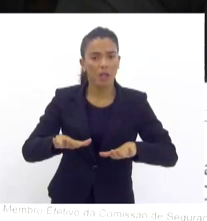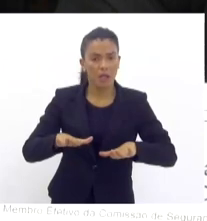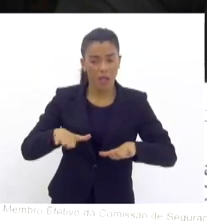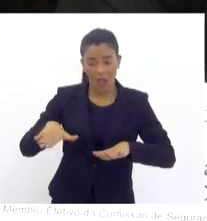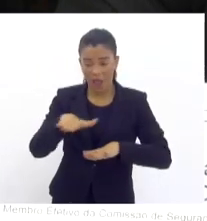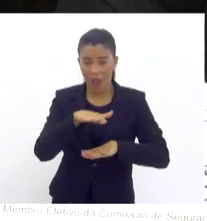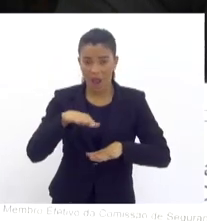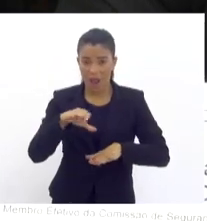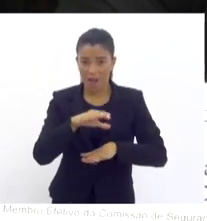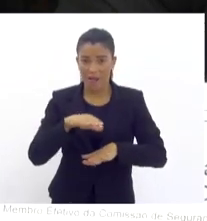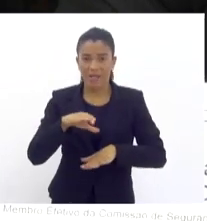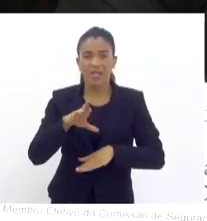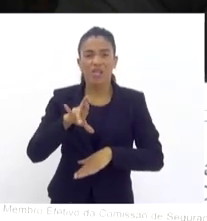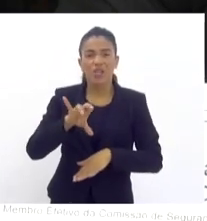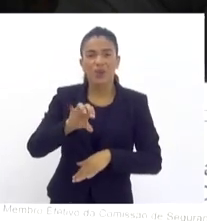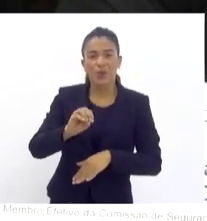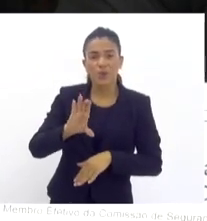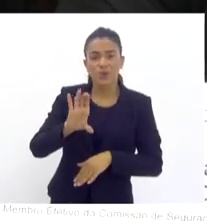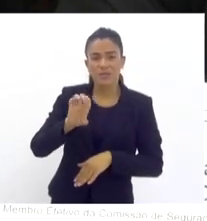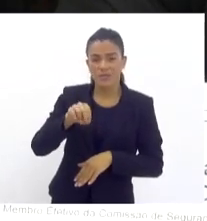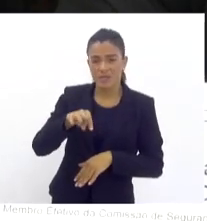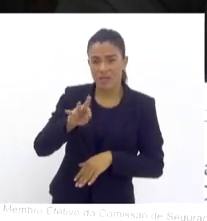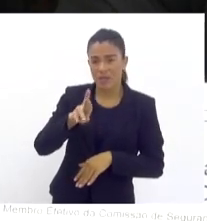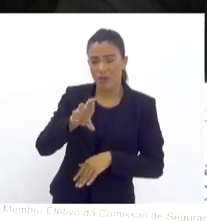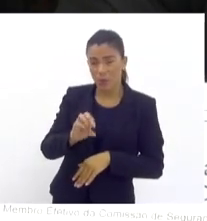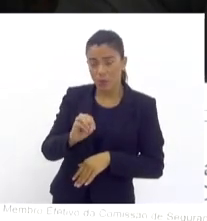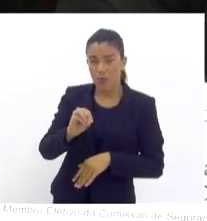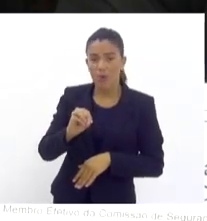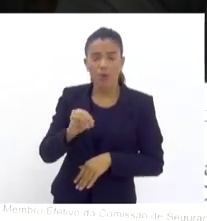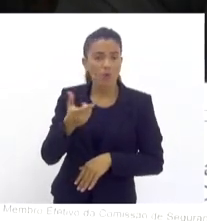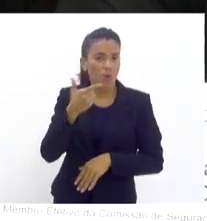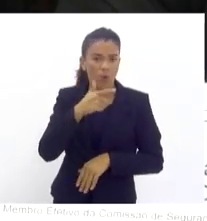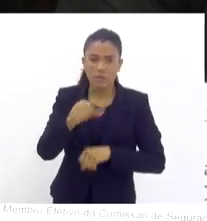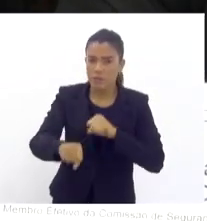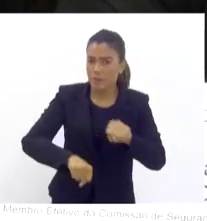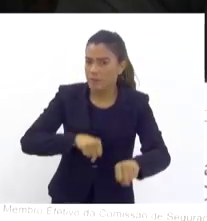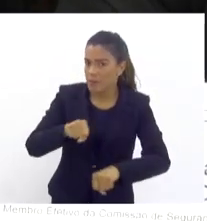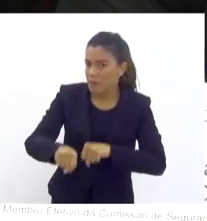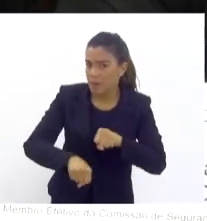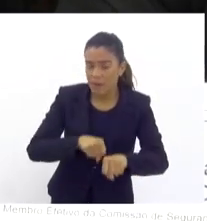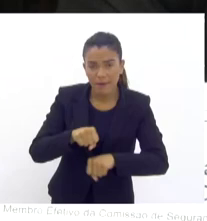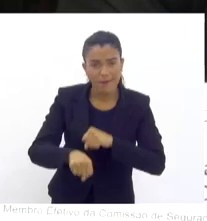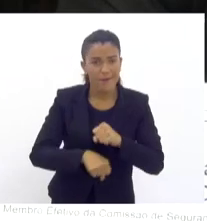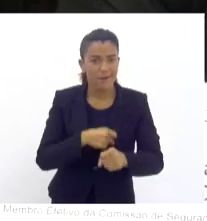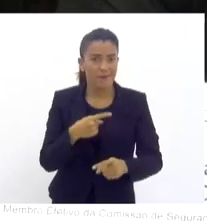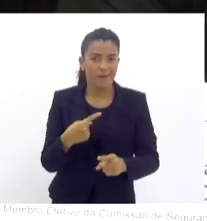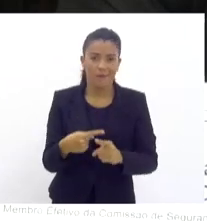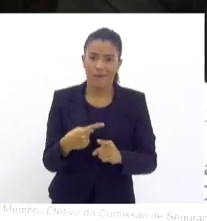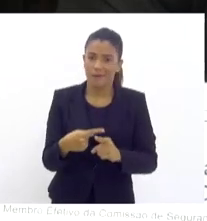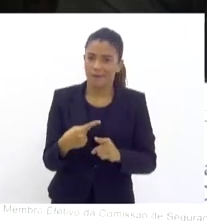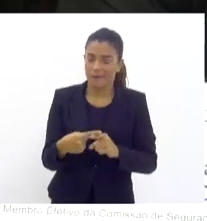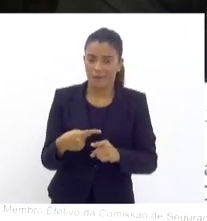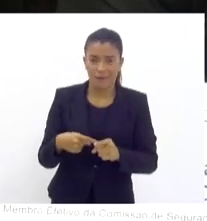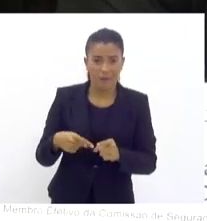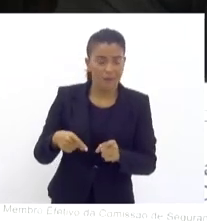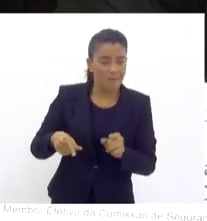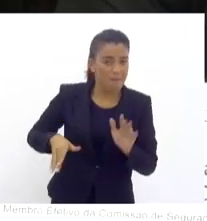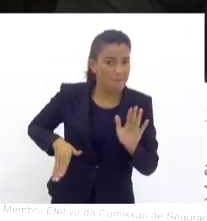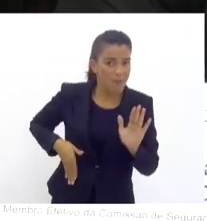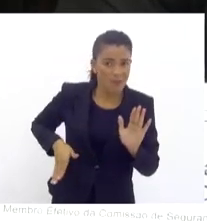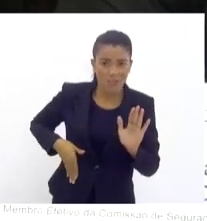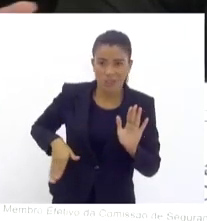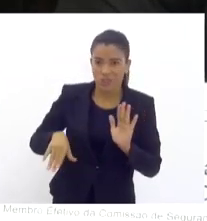Camurim, ali do Rio Centro, está insustentável, eu não consigo mais pedalar ali, porque os bandidos,